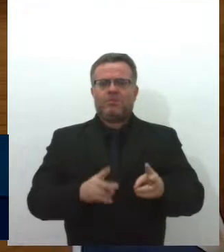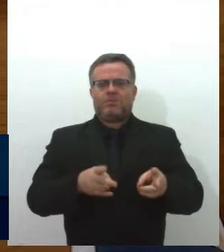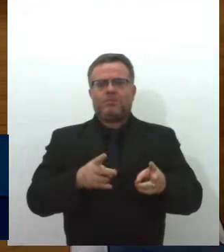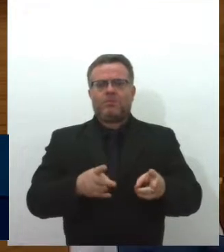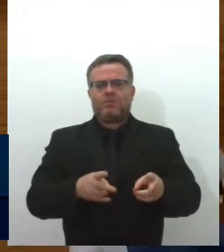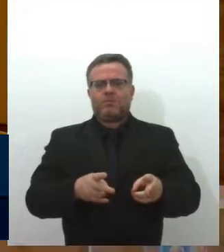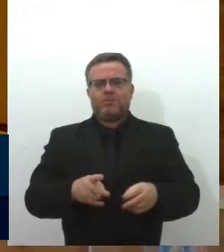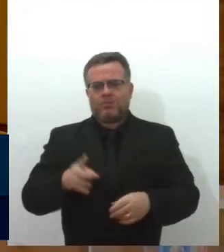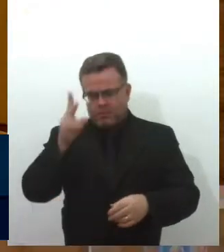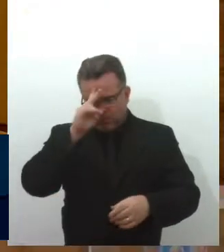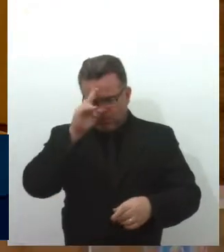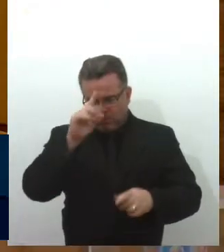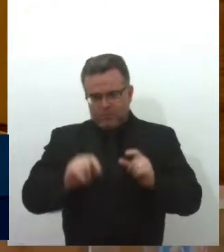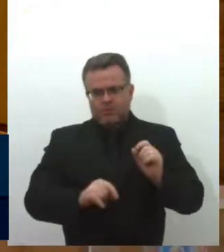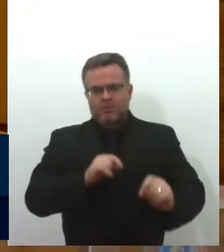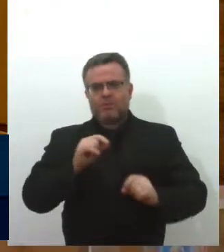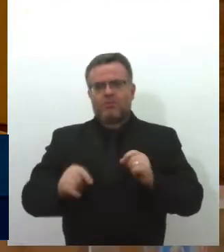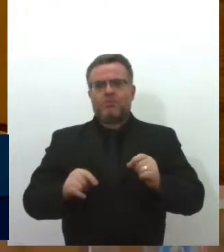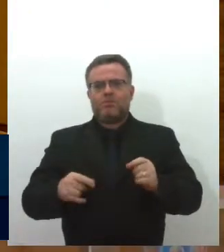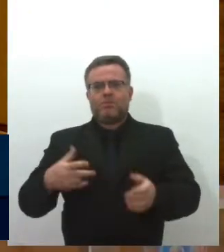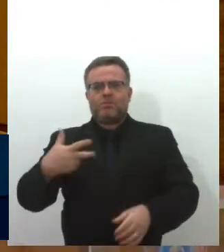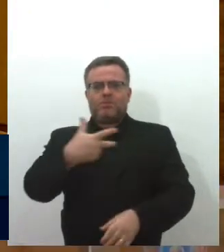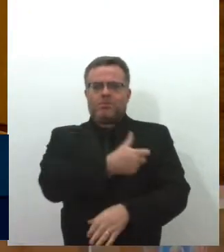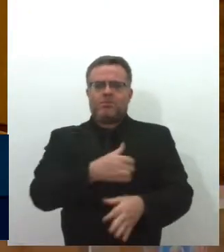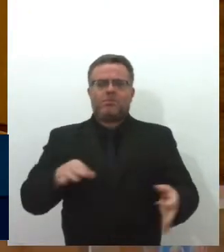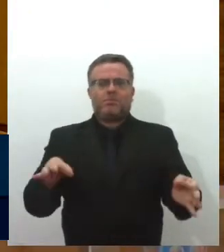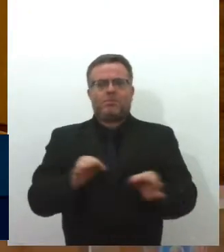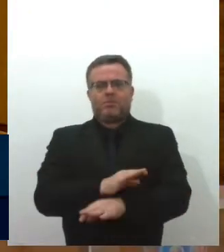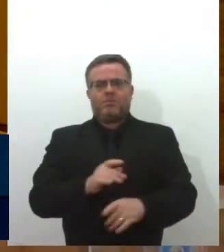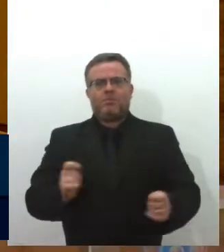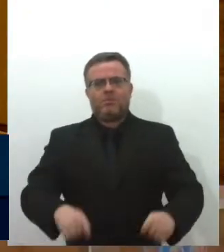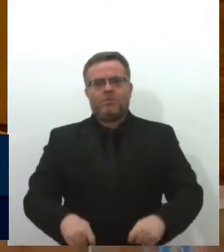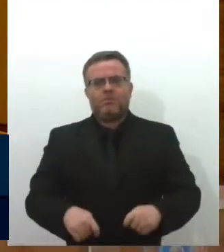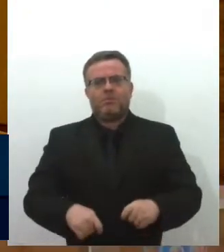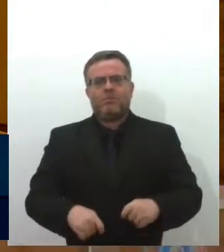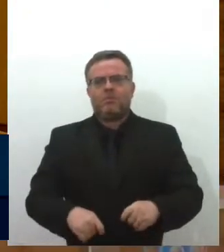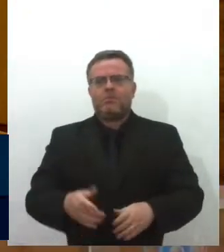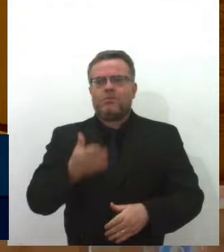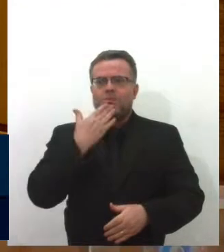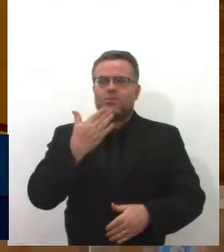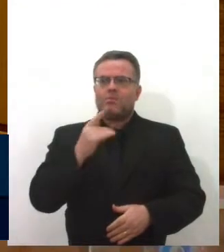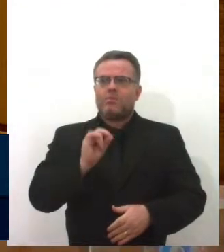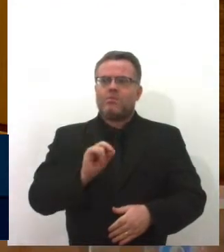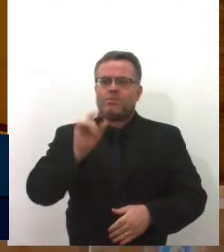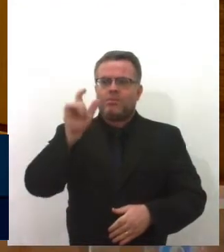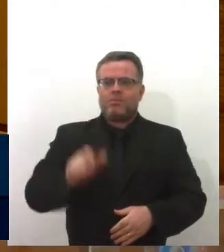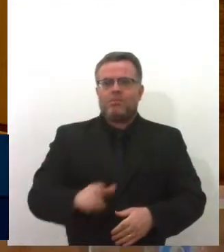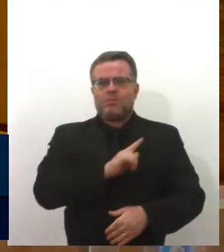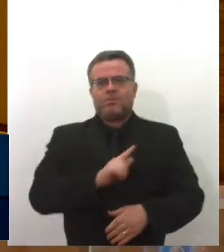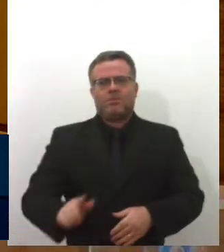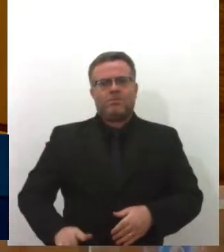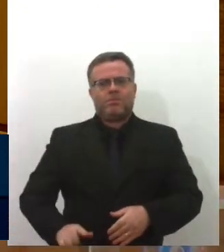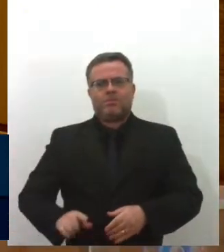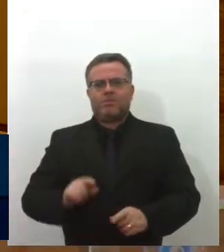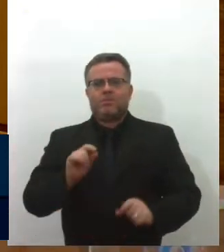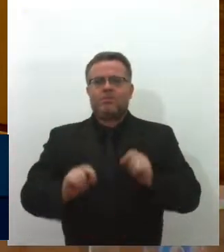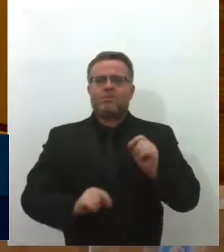quando da vacinação que eu fui pedir ao governador que